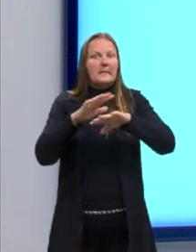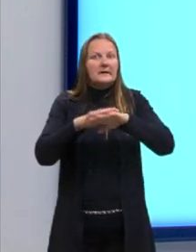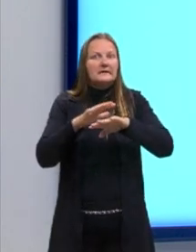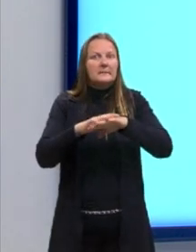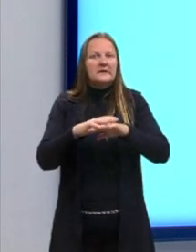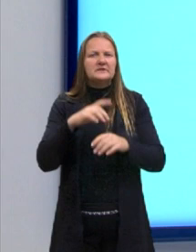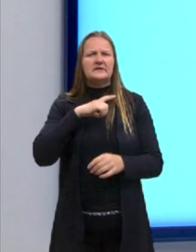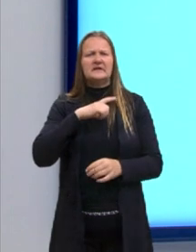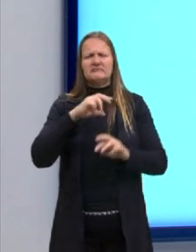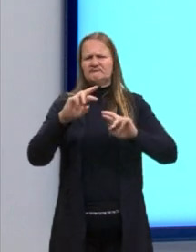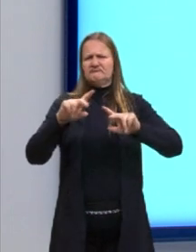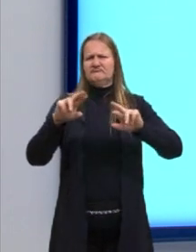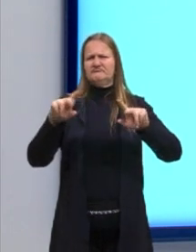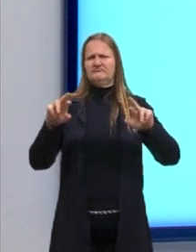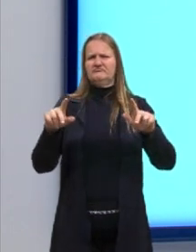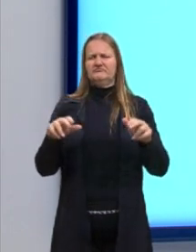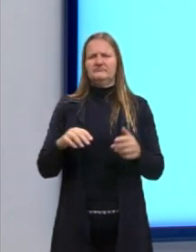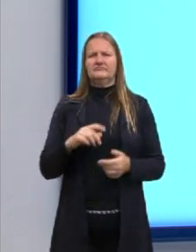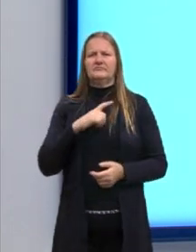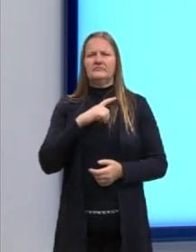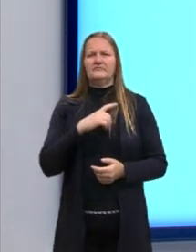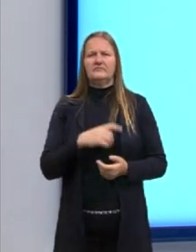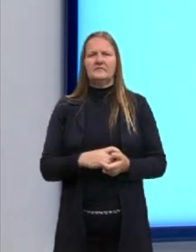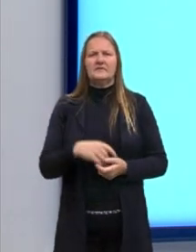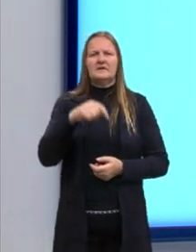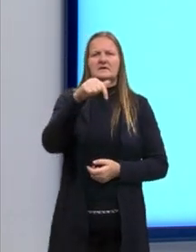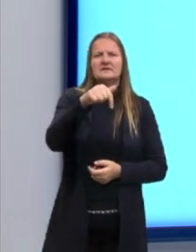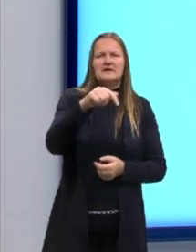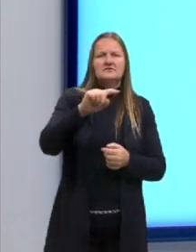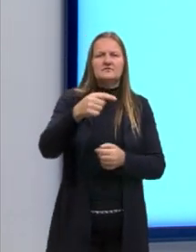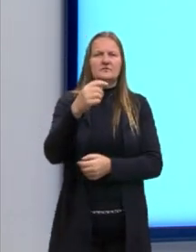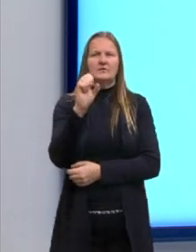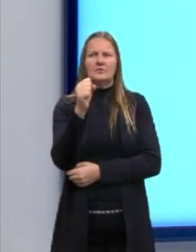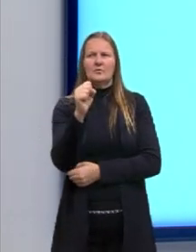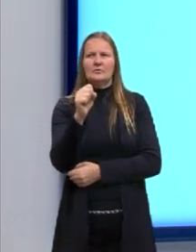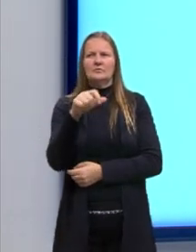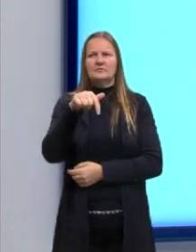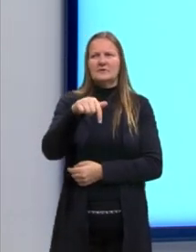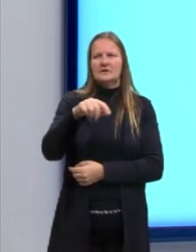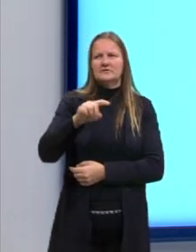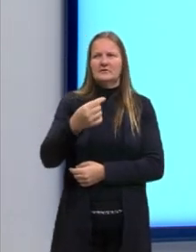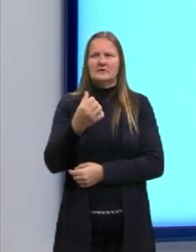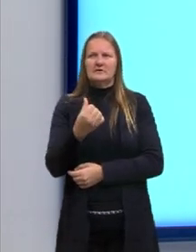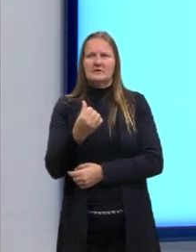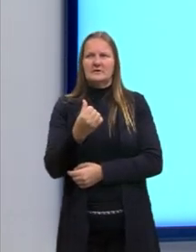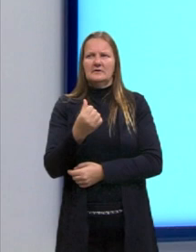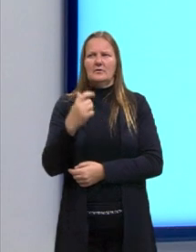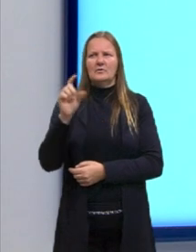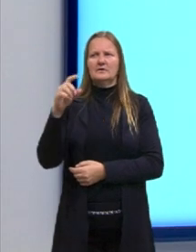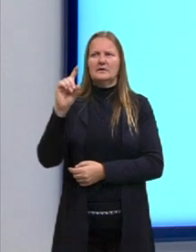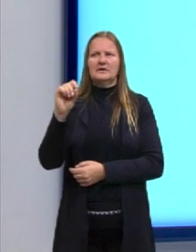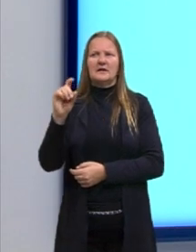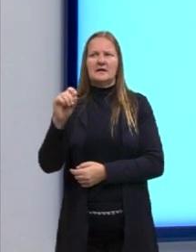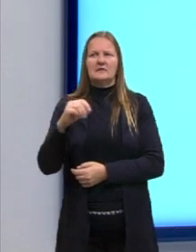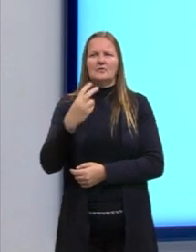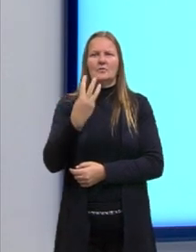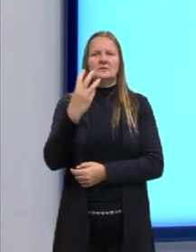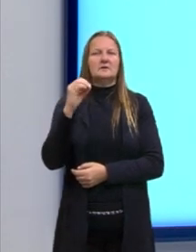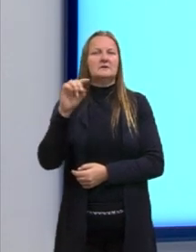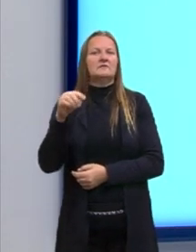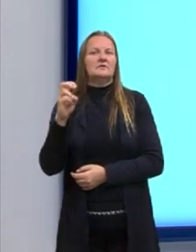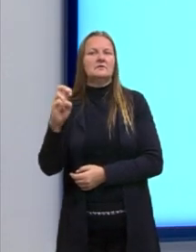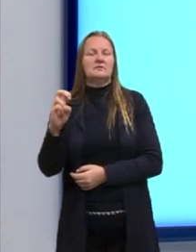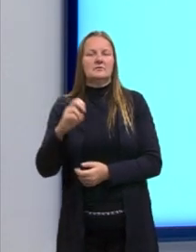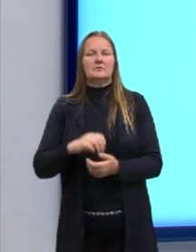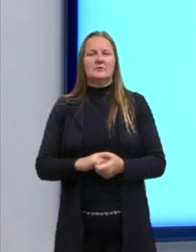opções disponíveis forem 7,8, 7,6, 10 ou 30